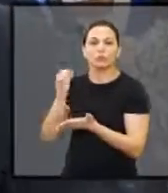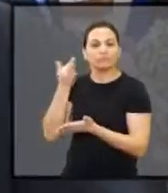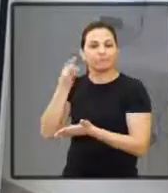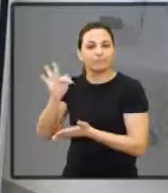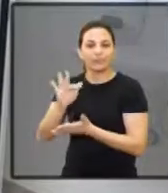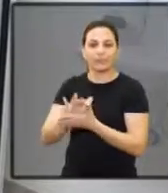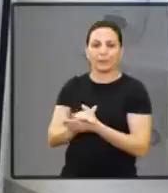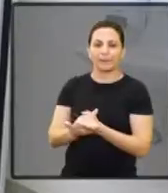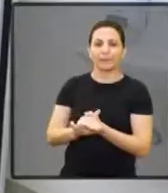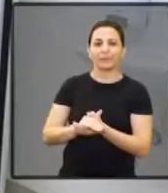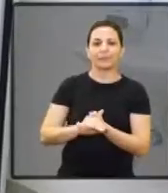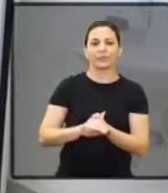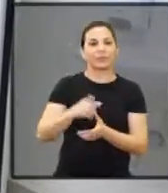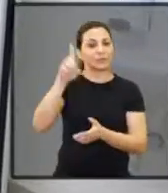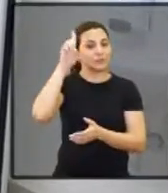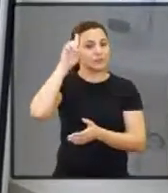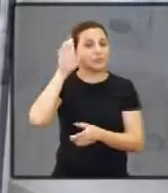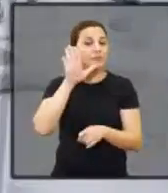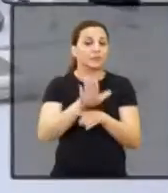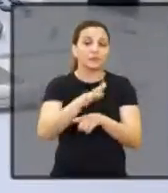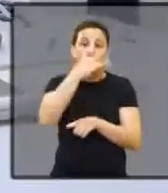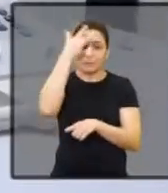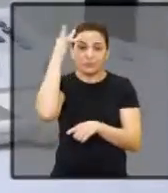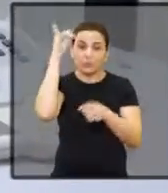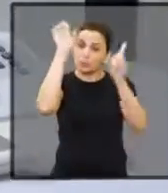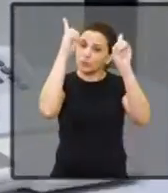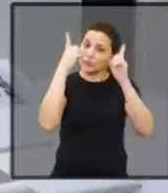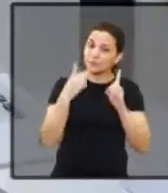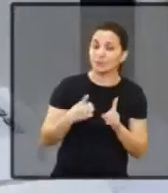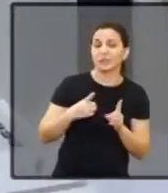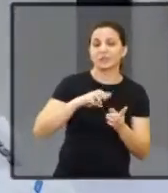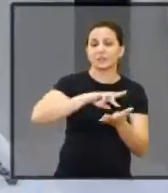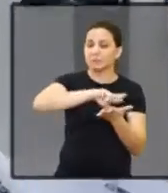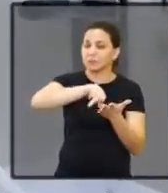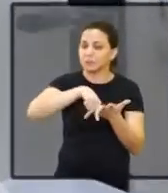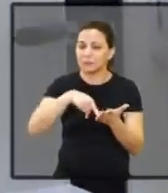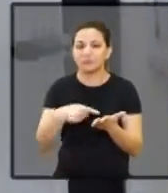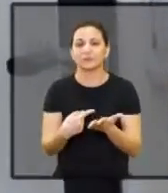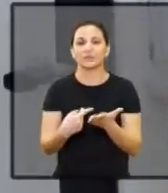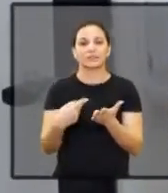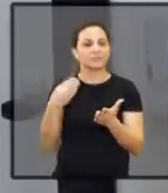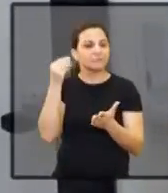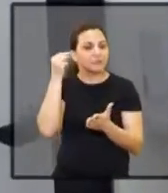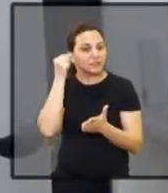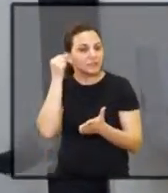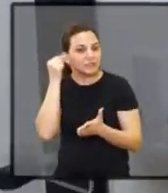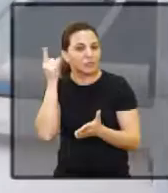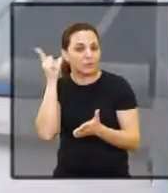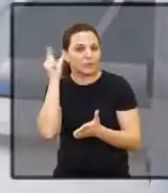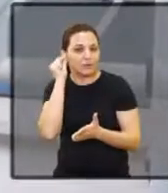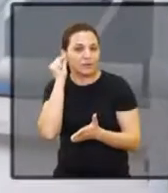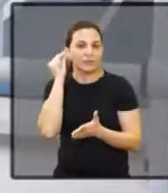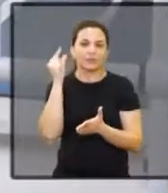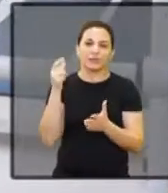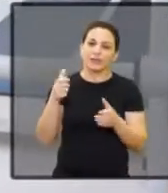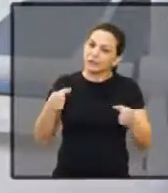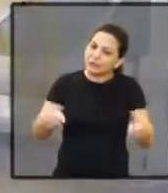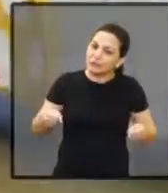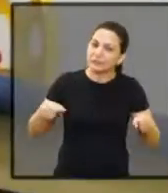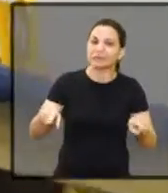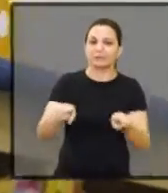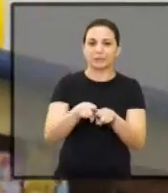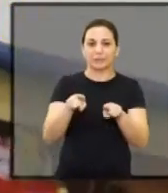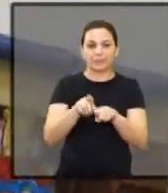federal. Diariamente serão atendidas pessoas com deficiência auditiva em aparelhos como esse. E também física,